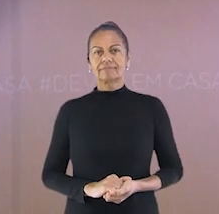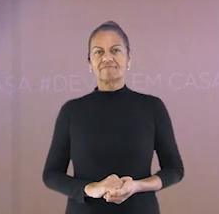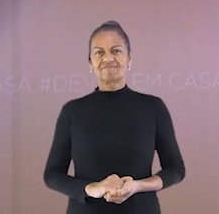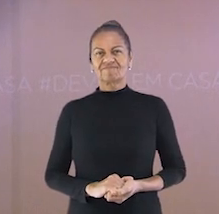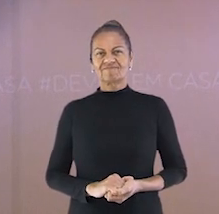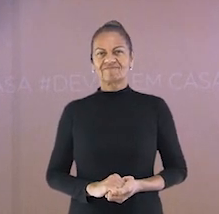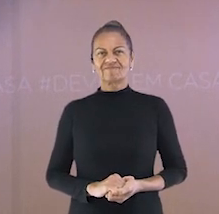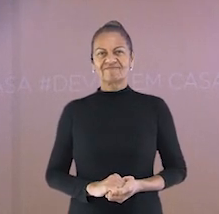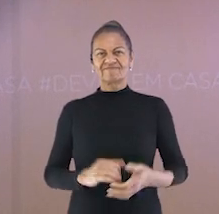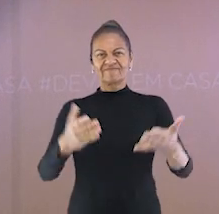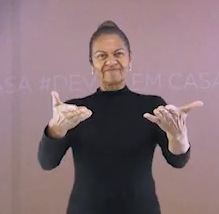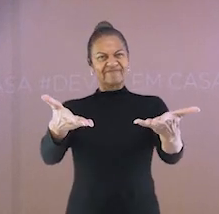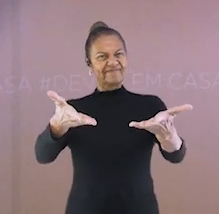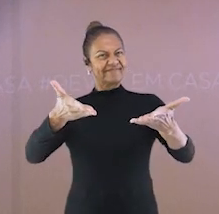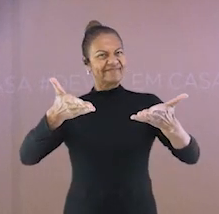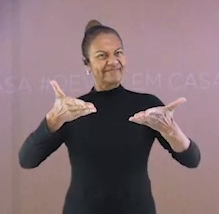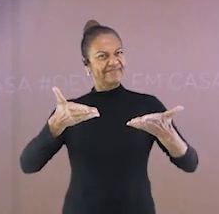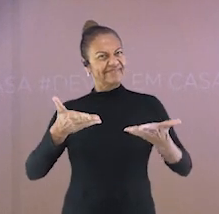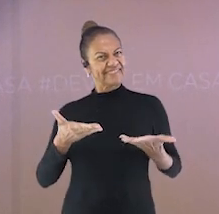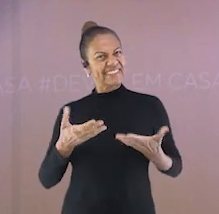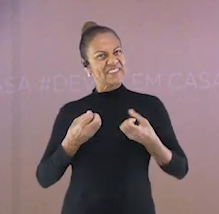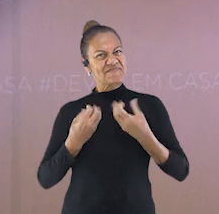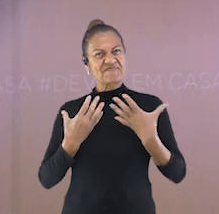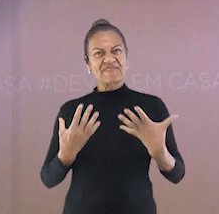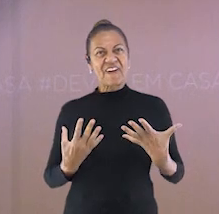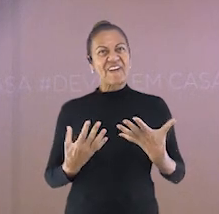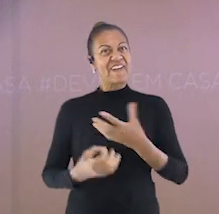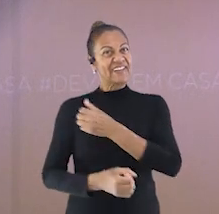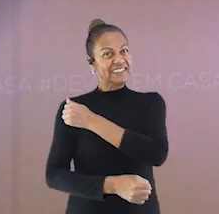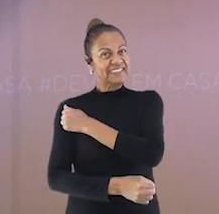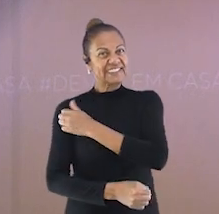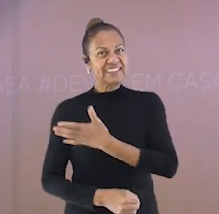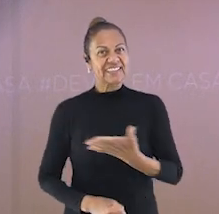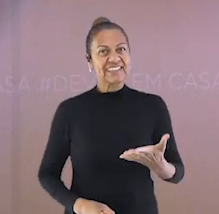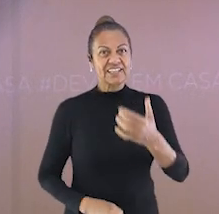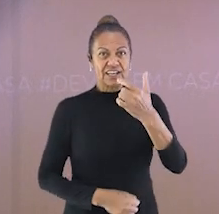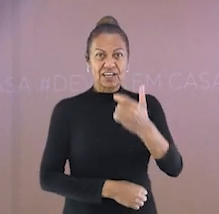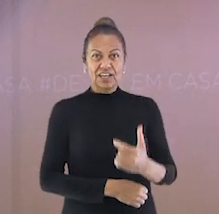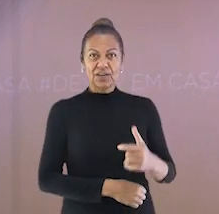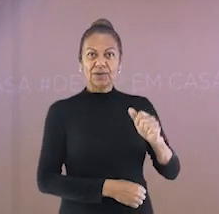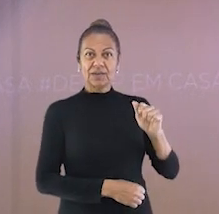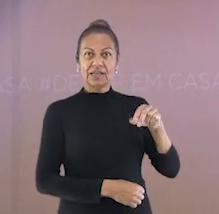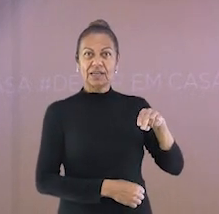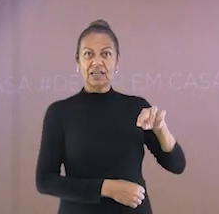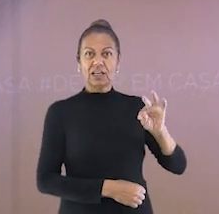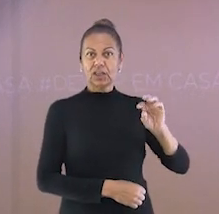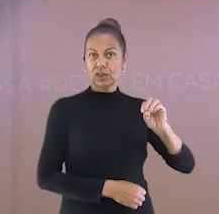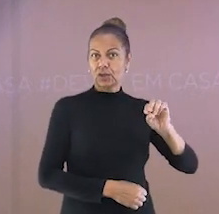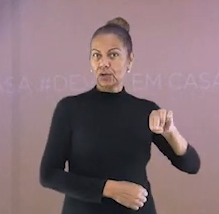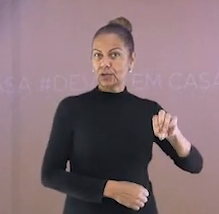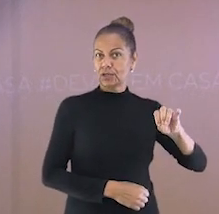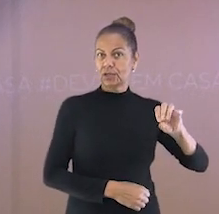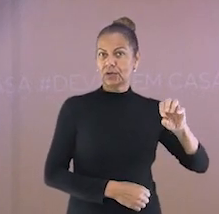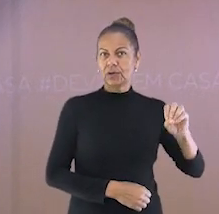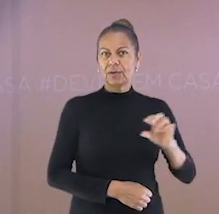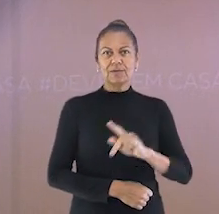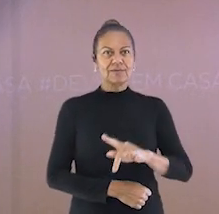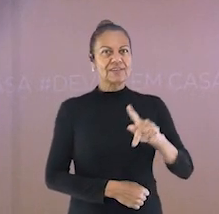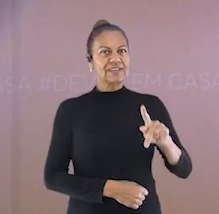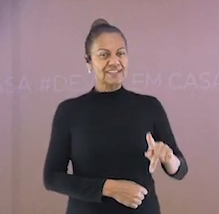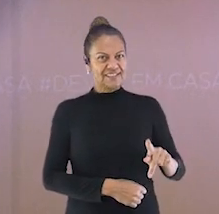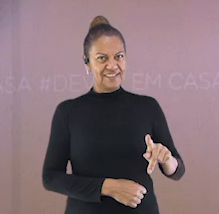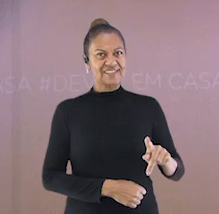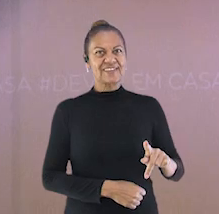Sejam bem-vindos, estudantes! Eu sou Antônio Baiocco, professor de Educação Física. Nossa aula de hoje,